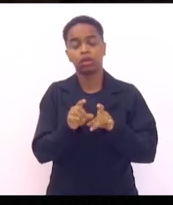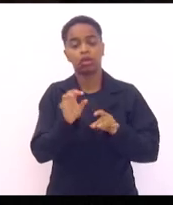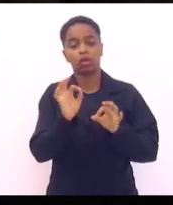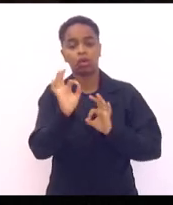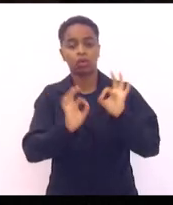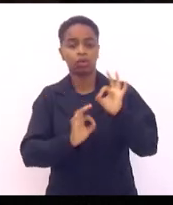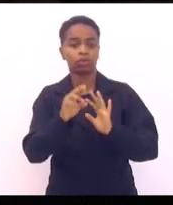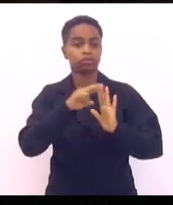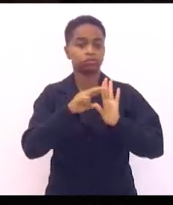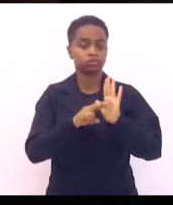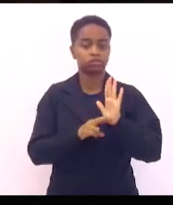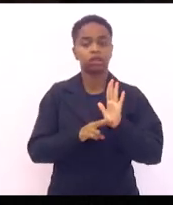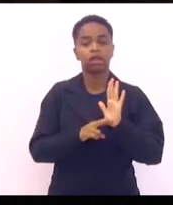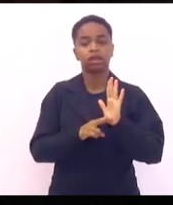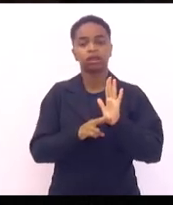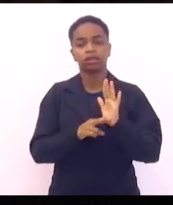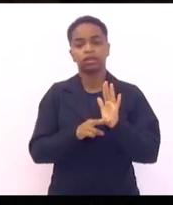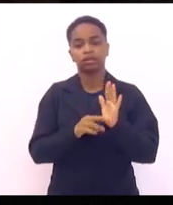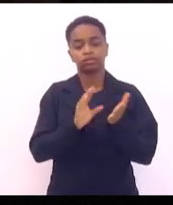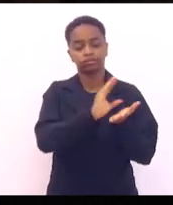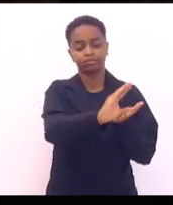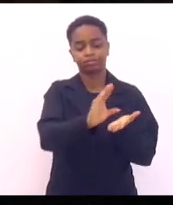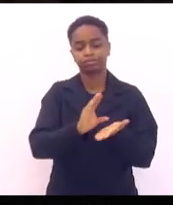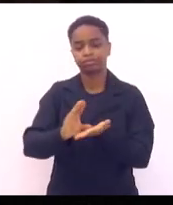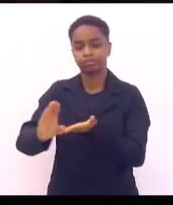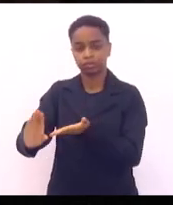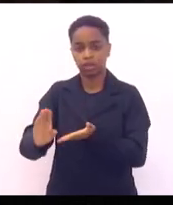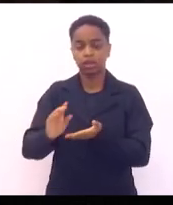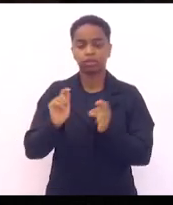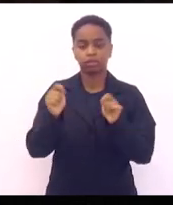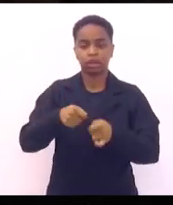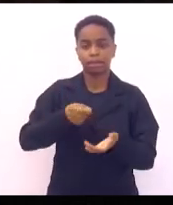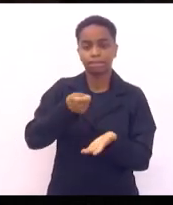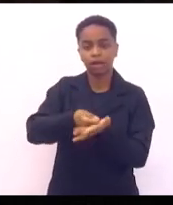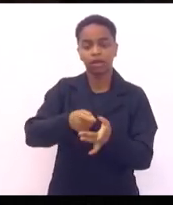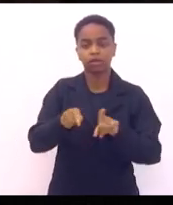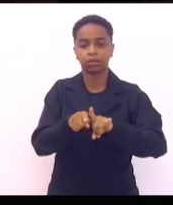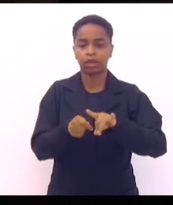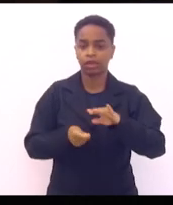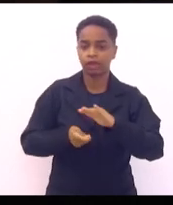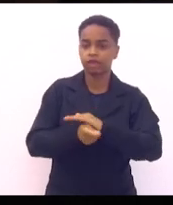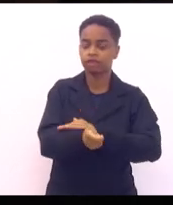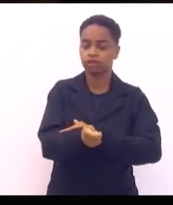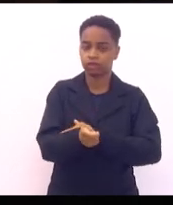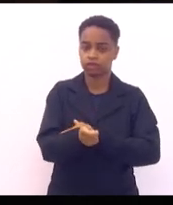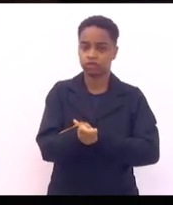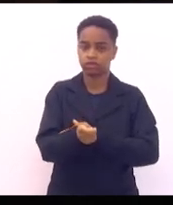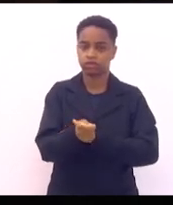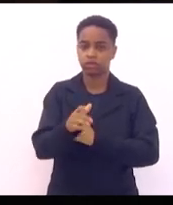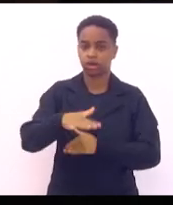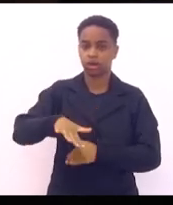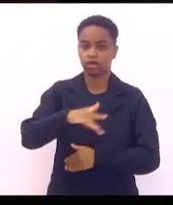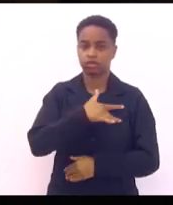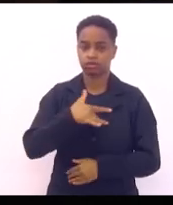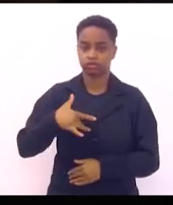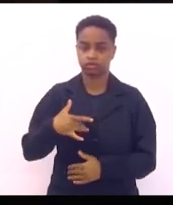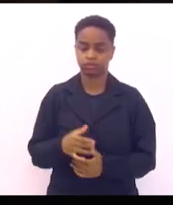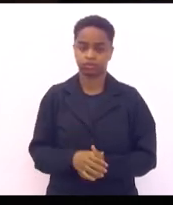prevendo, entre outras formas, o repasse fundo a fundo para custeio e investimento das ações de saúde.